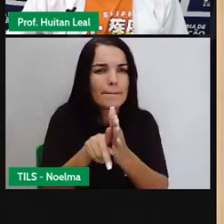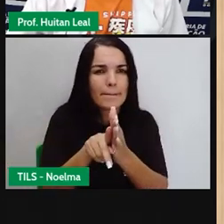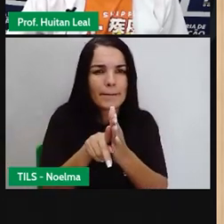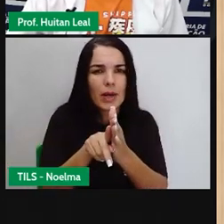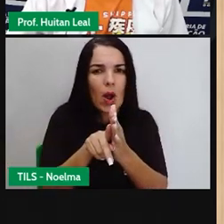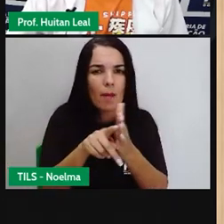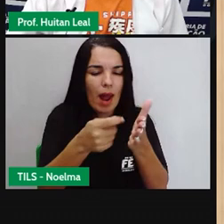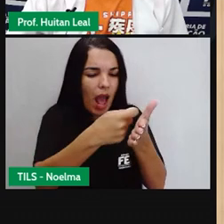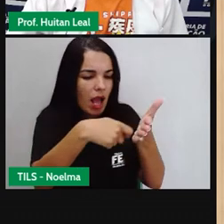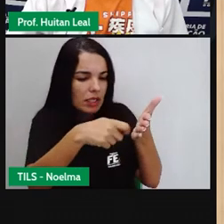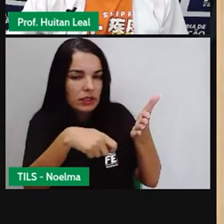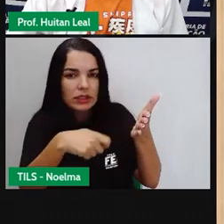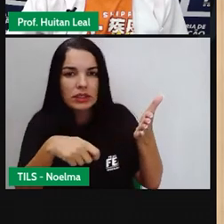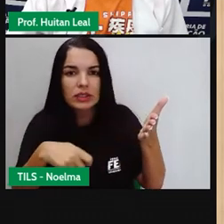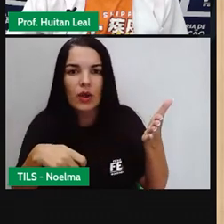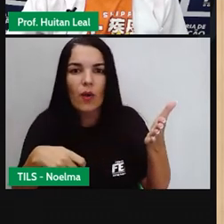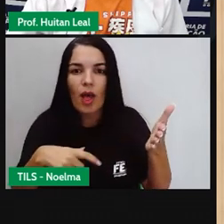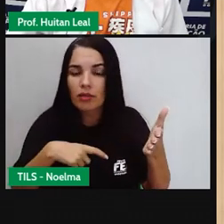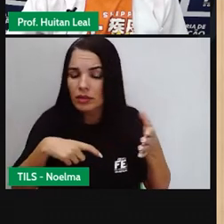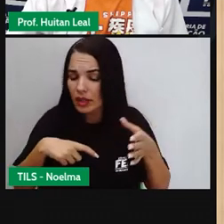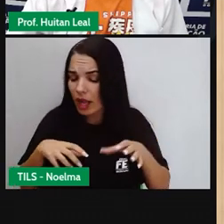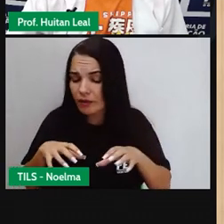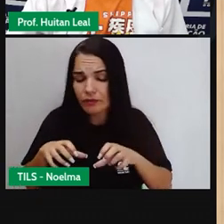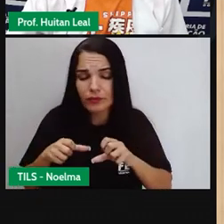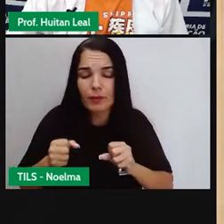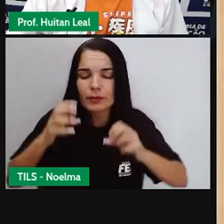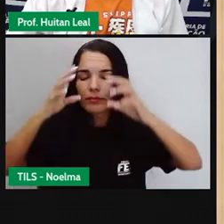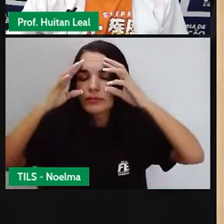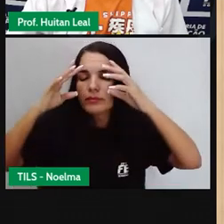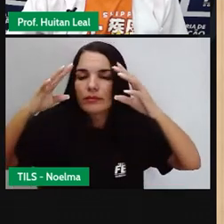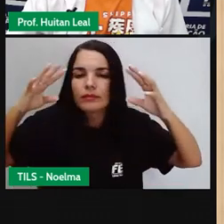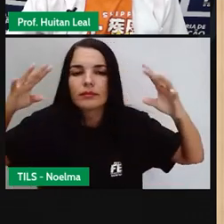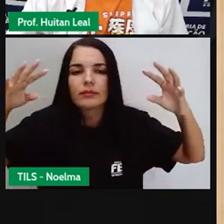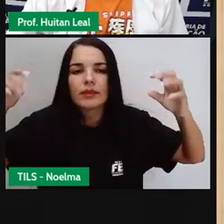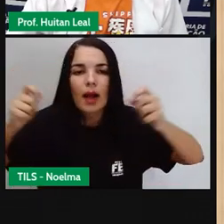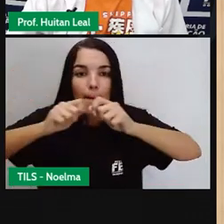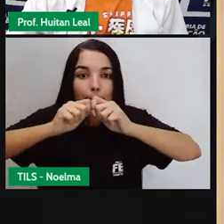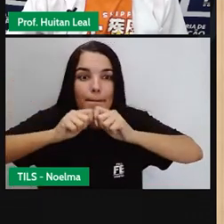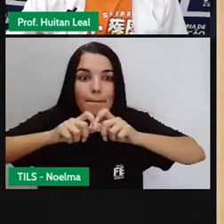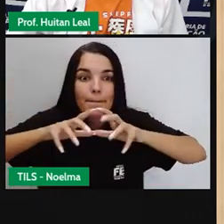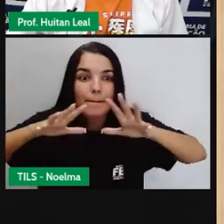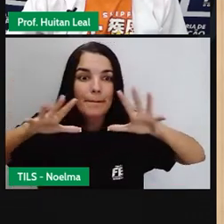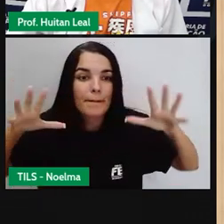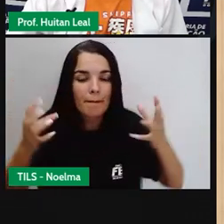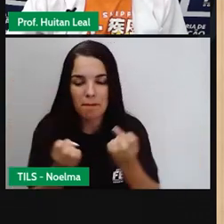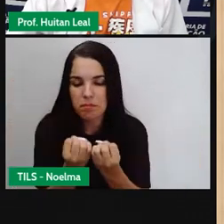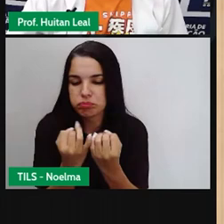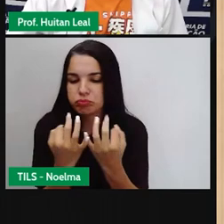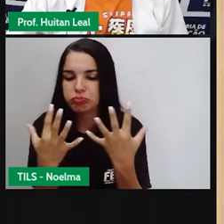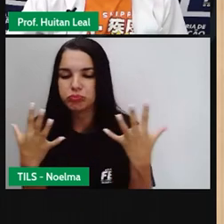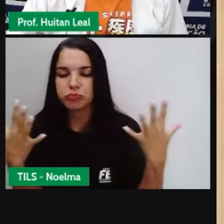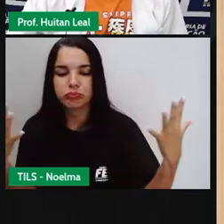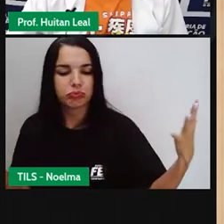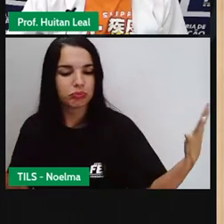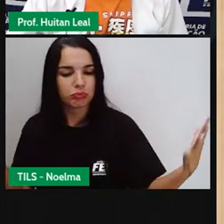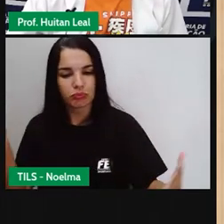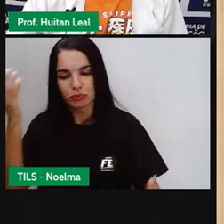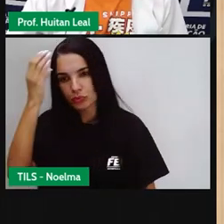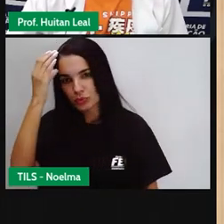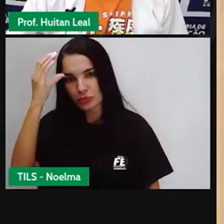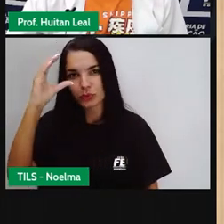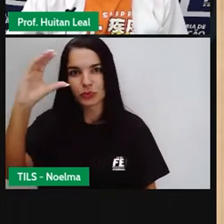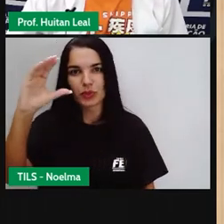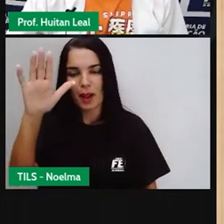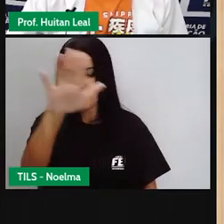meio de resistência e uma forma de refletir sobre a pluralidade cultural brasileira. Então,